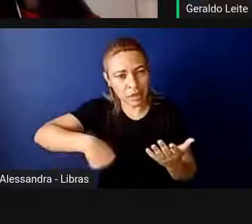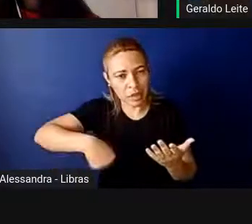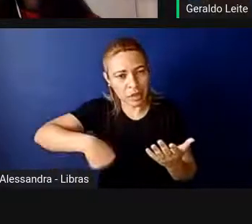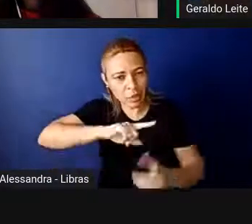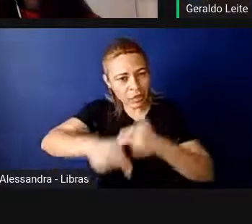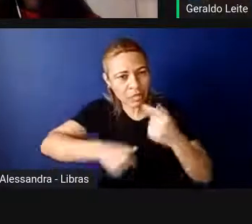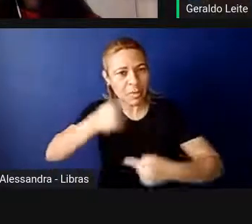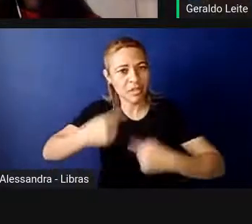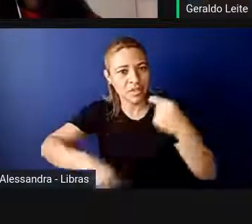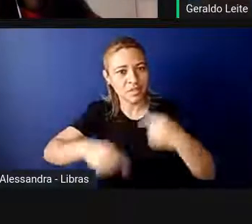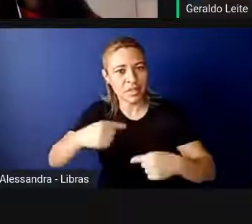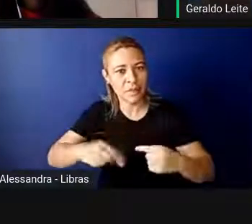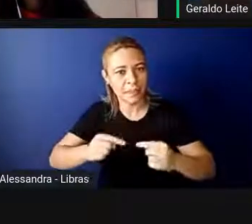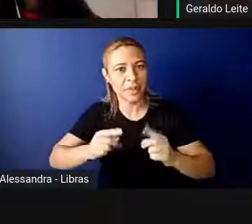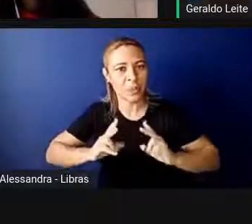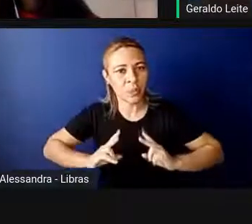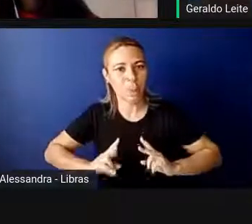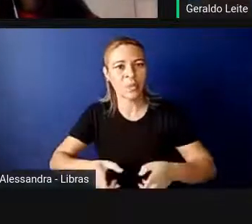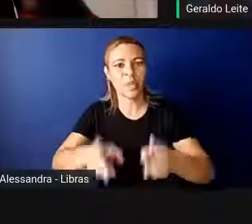continua, tá bom? Um grande abraço e muito obrigado.